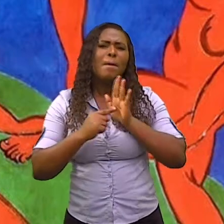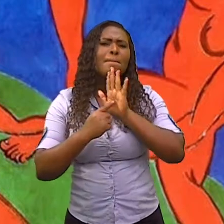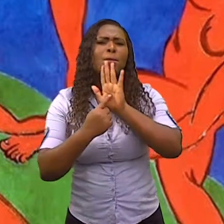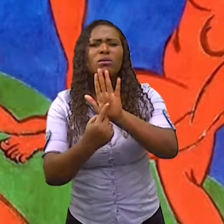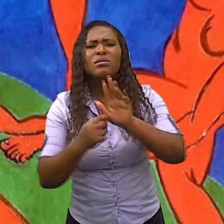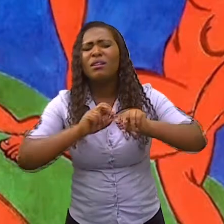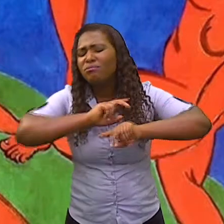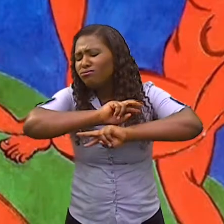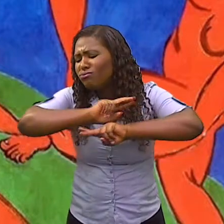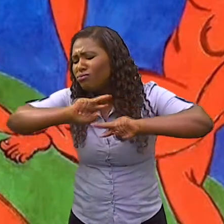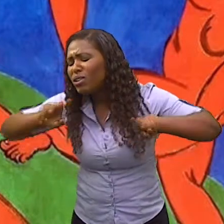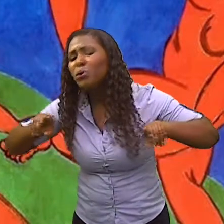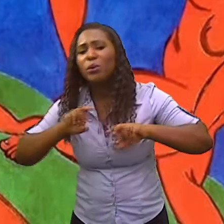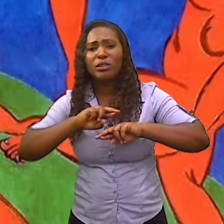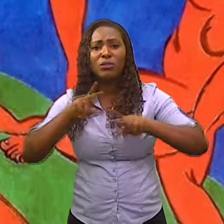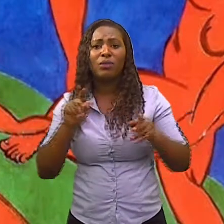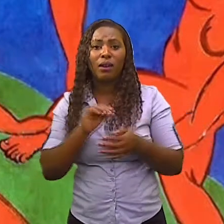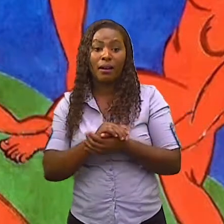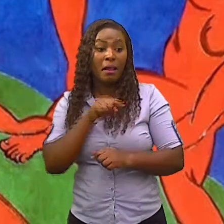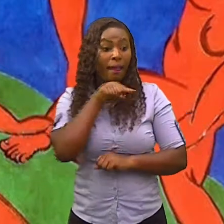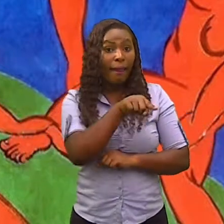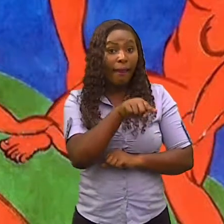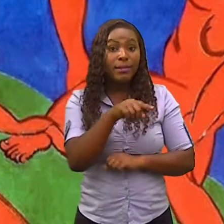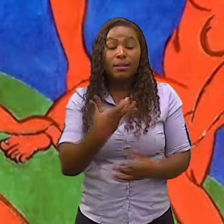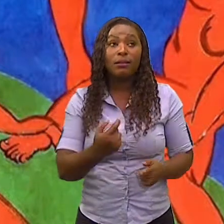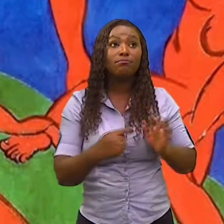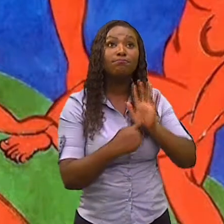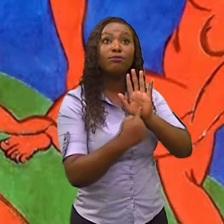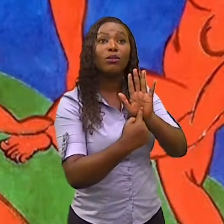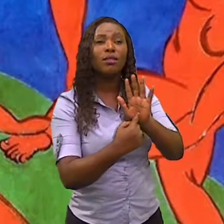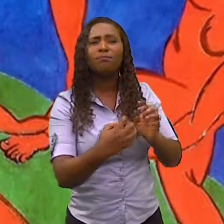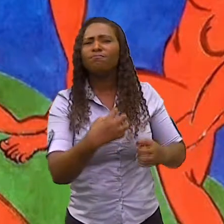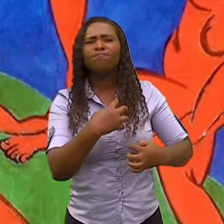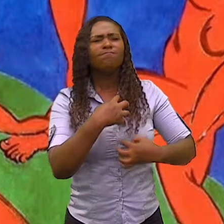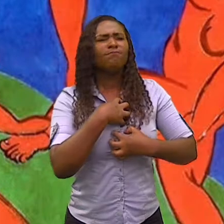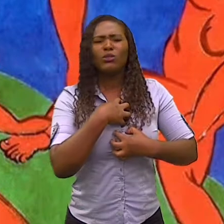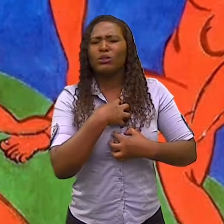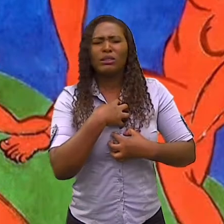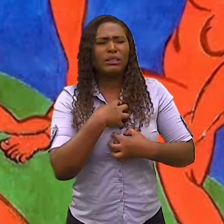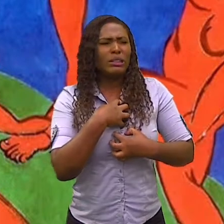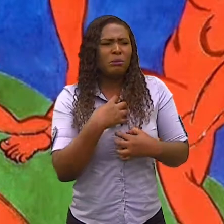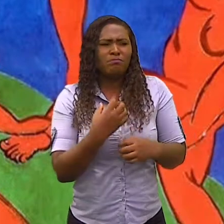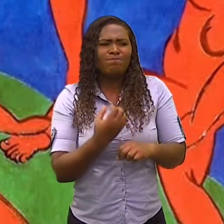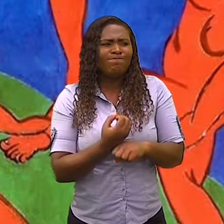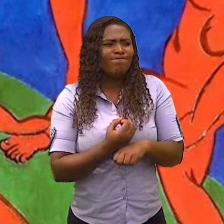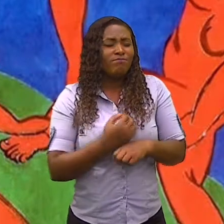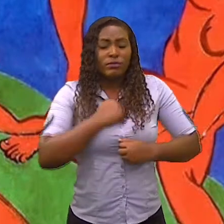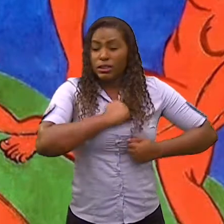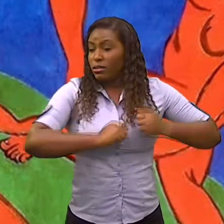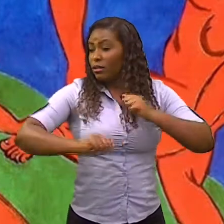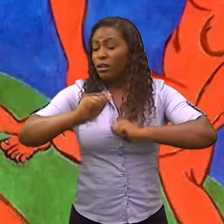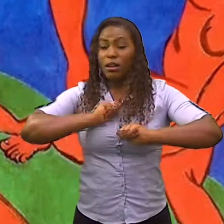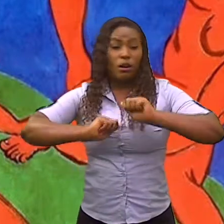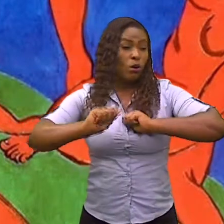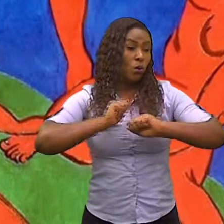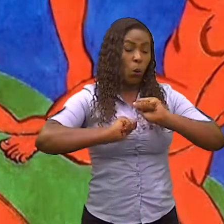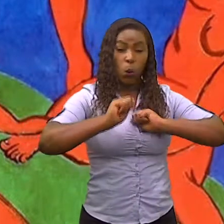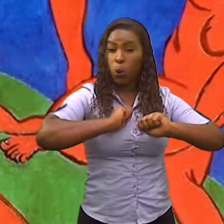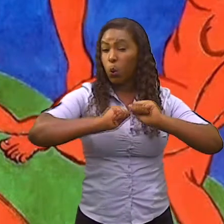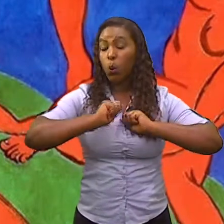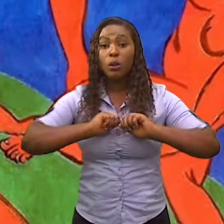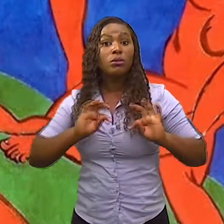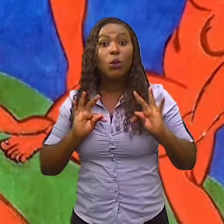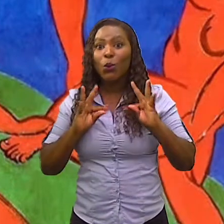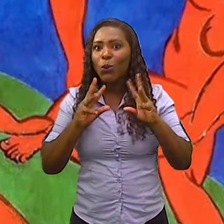expressar tudo aquilo que sente o homem moderno. Esses movimentos, podemos dizer que são todos movimentos que vêm do o